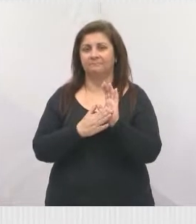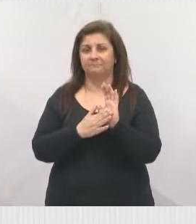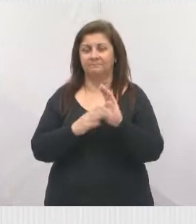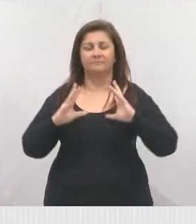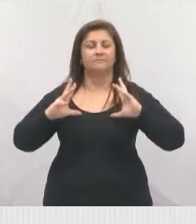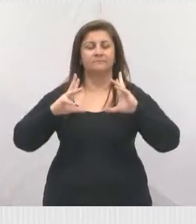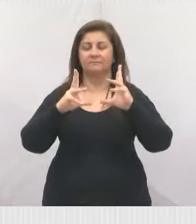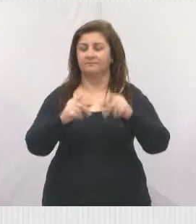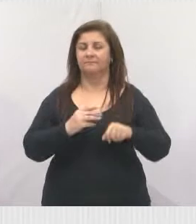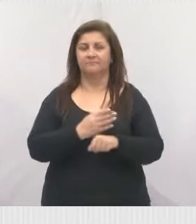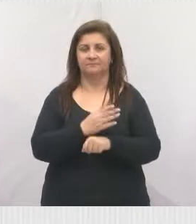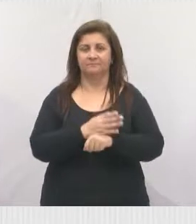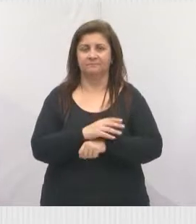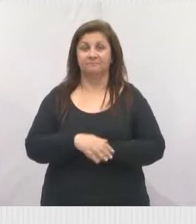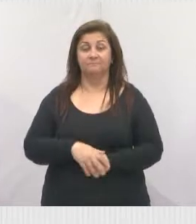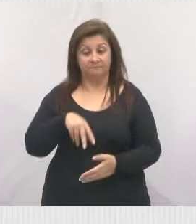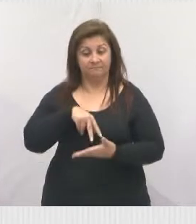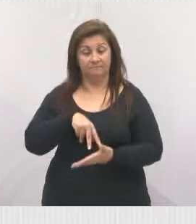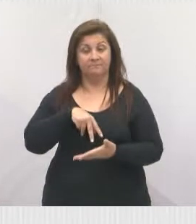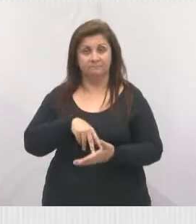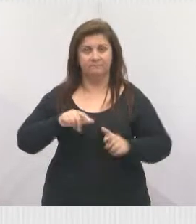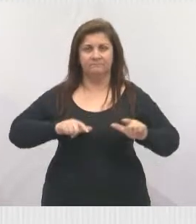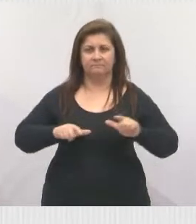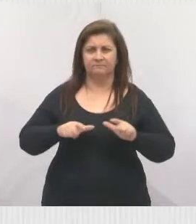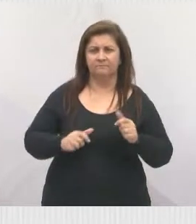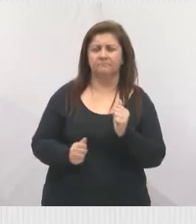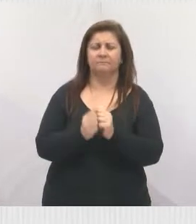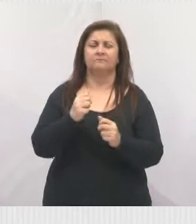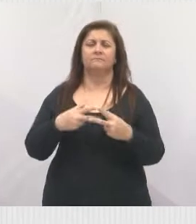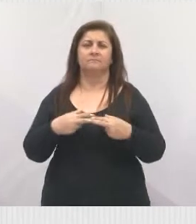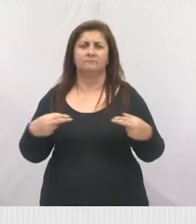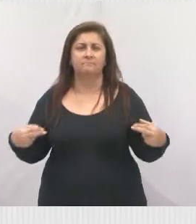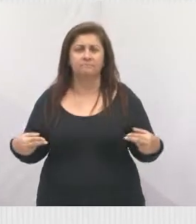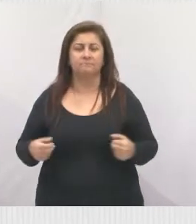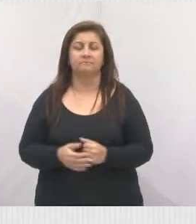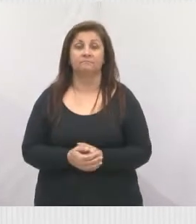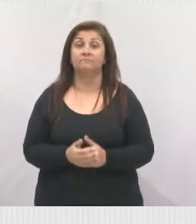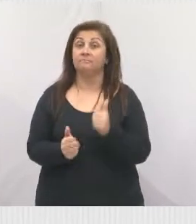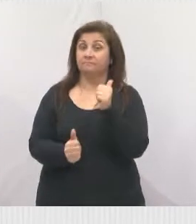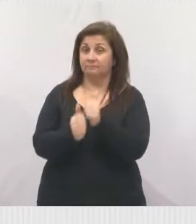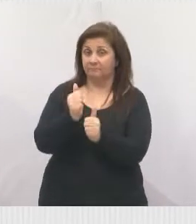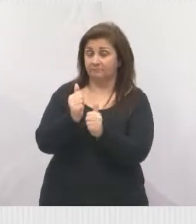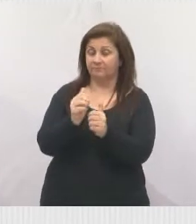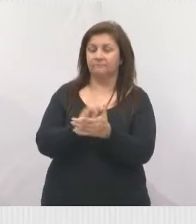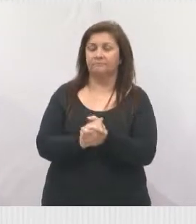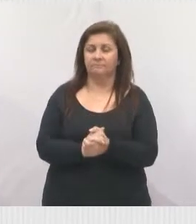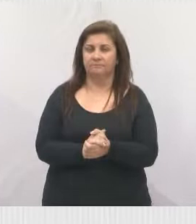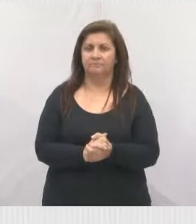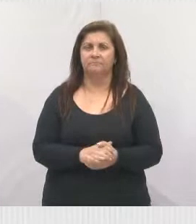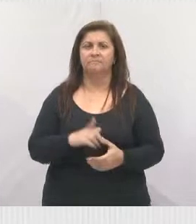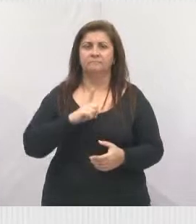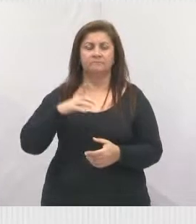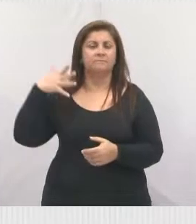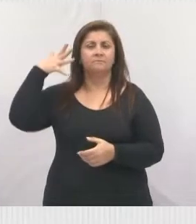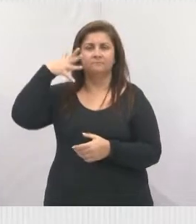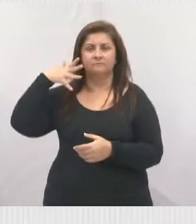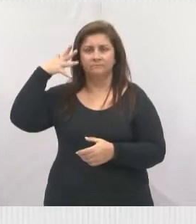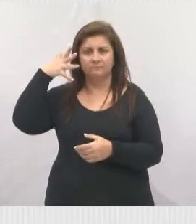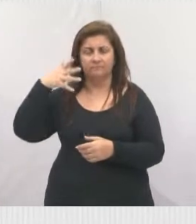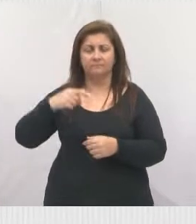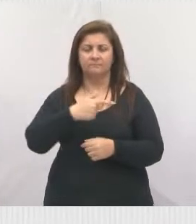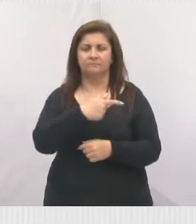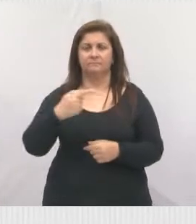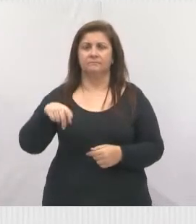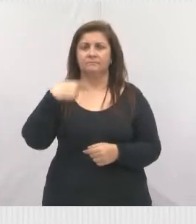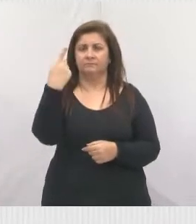envolvidos e vamos continuar firme, trabalhando no esporte, trabalhando no futebol amador, né, tem um simpósio aí agora, né, semana que